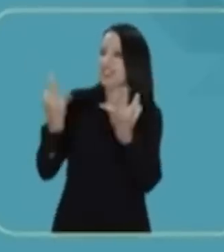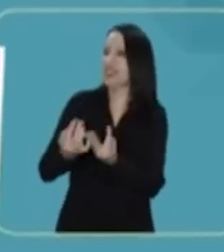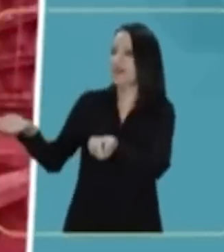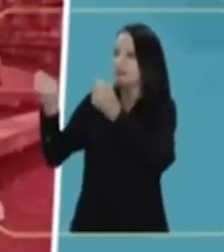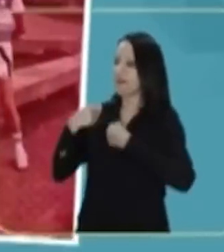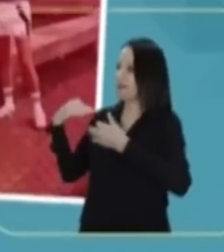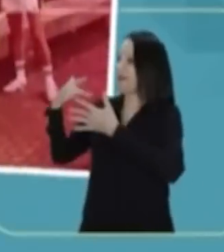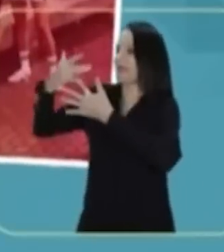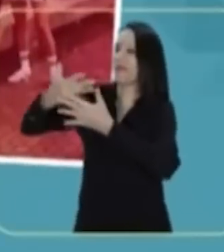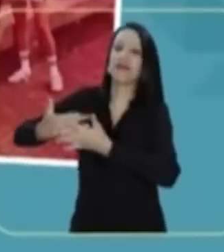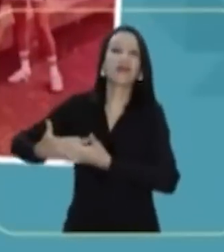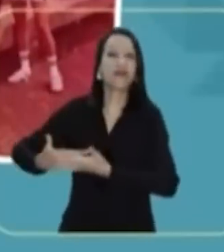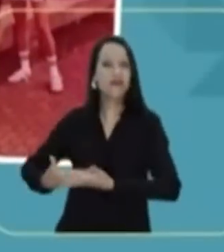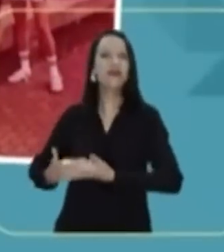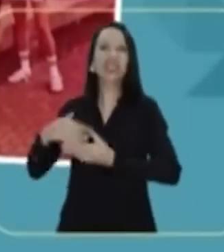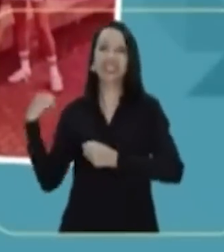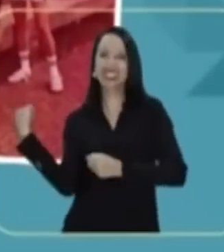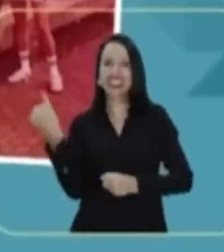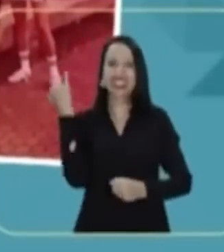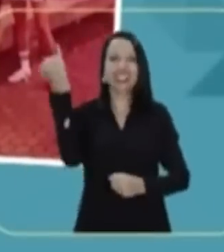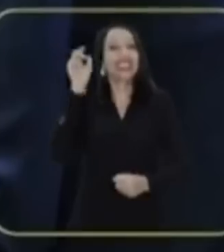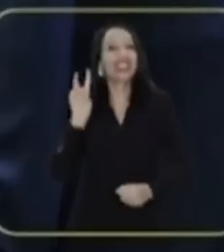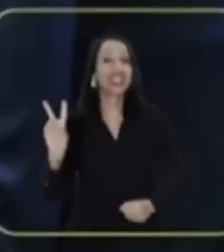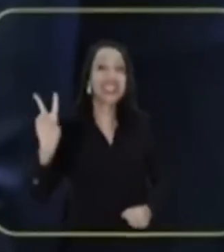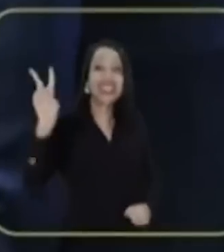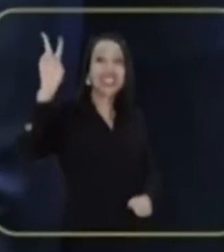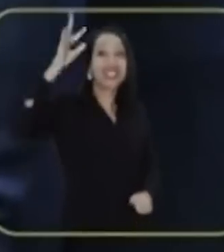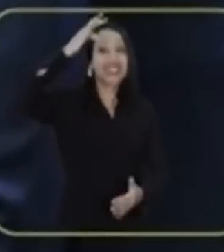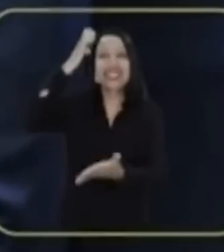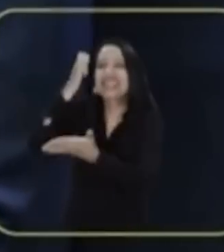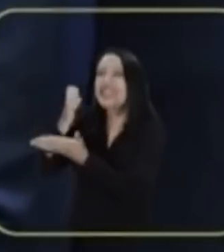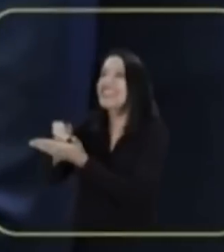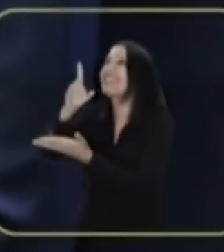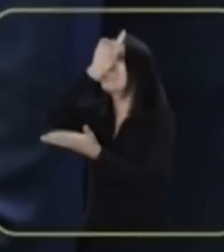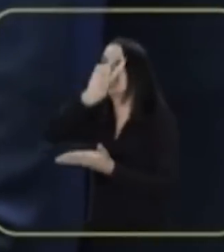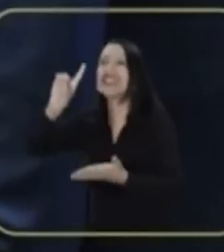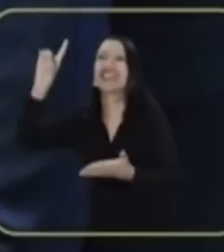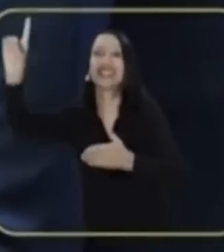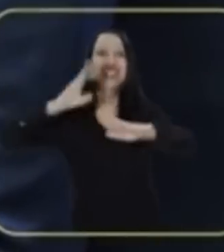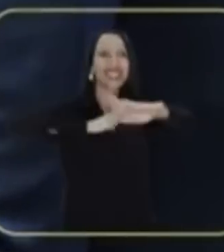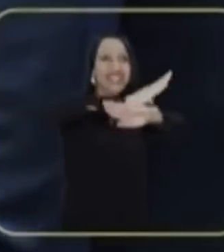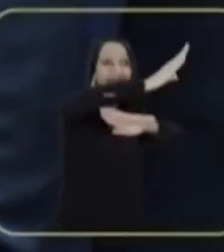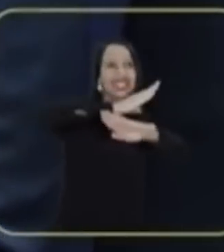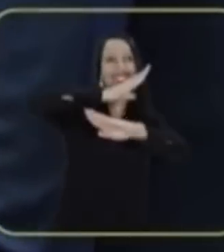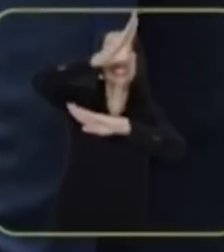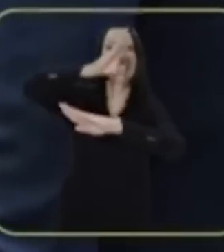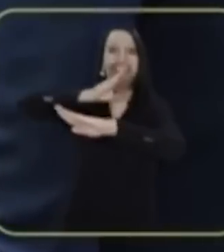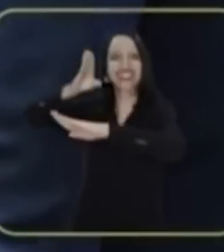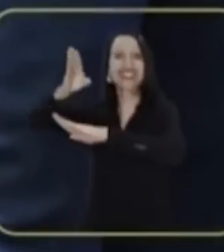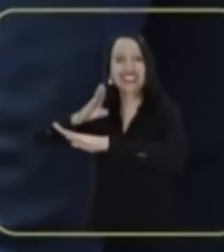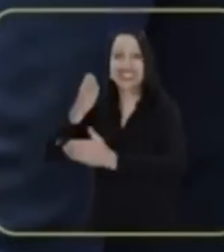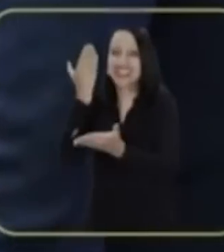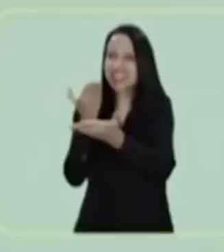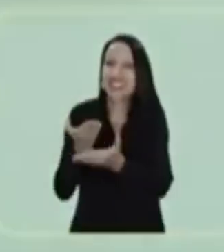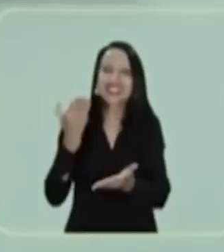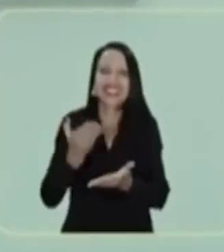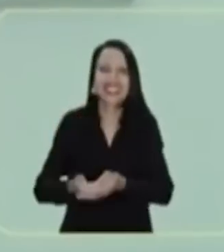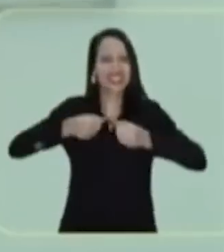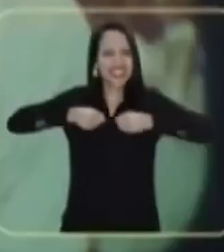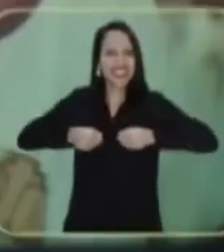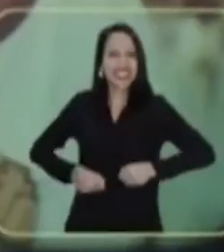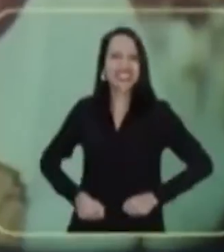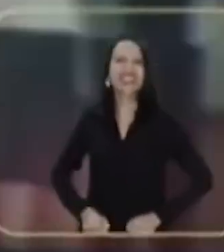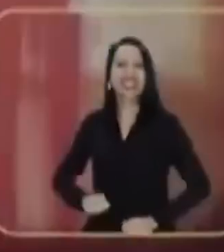Minha família que me deu minha bagagem, deu valores, fé em Deus pra essa viagem.